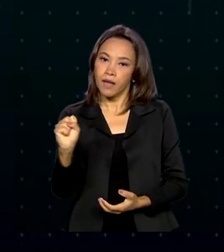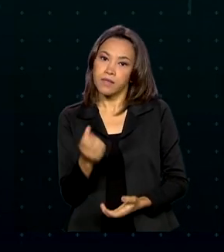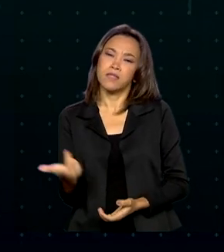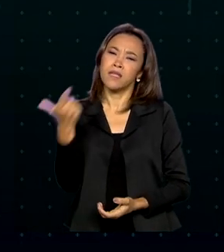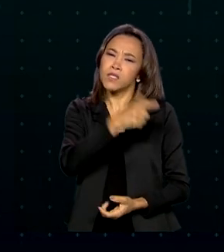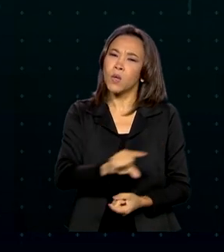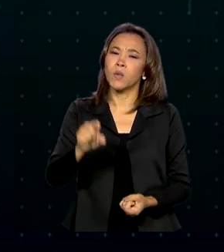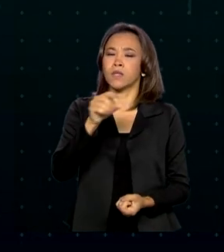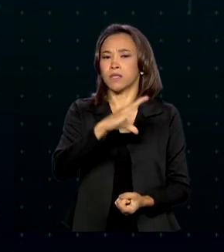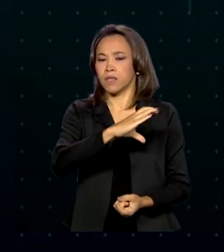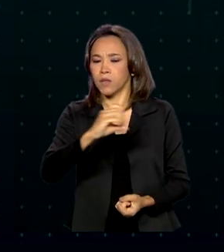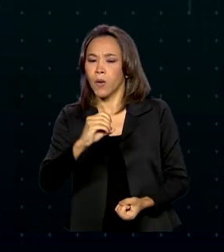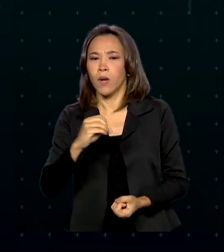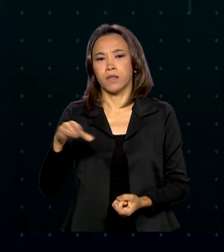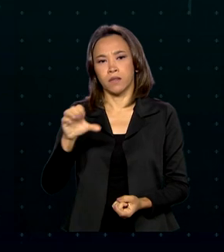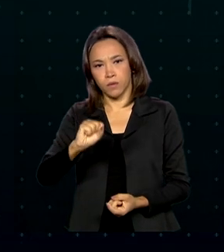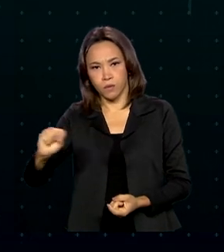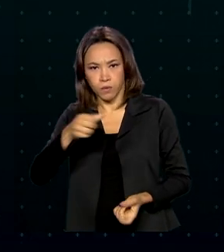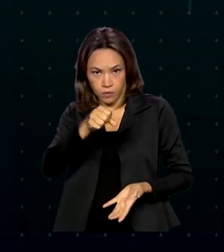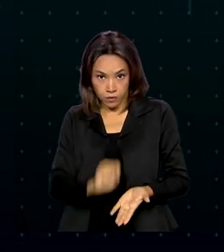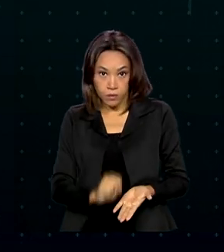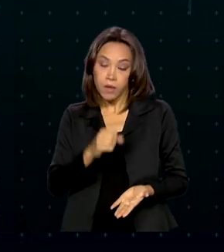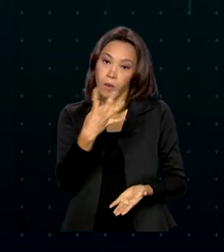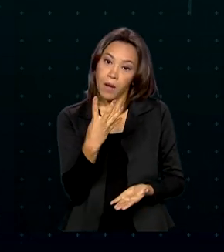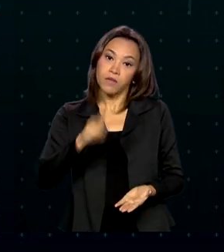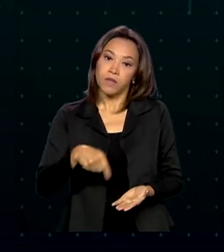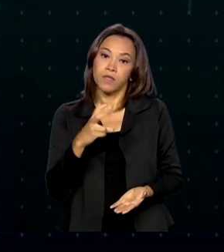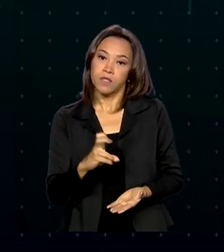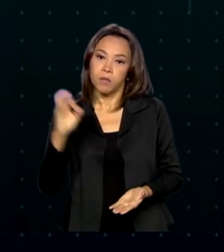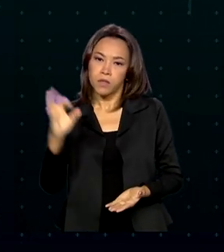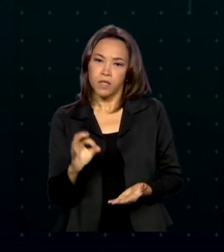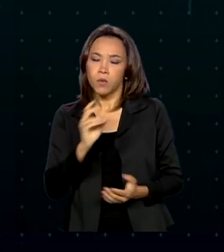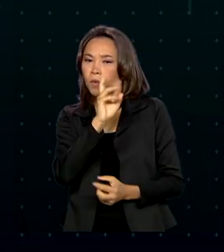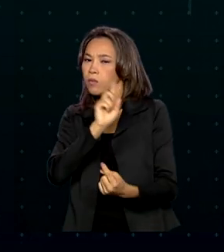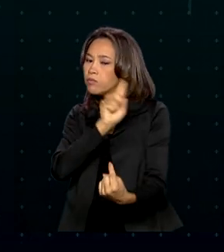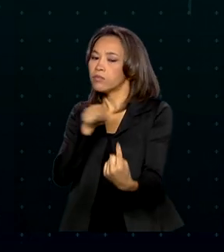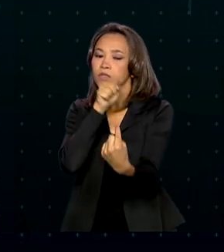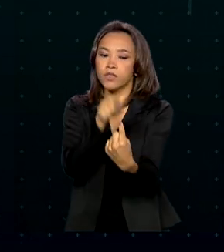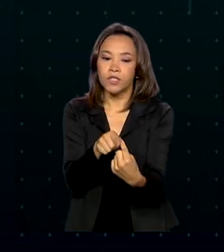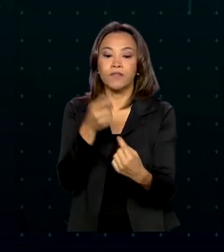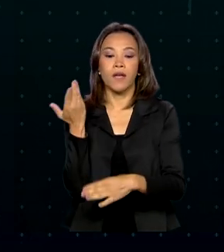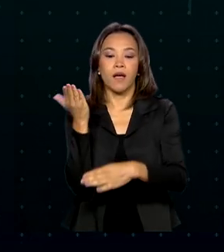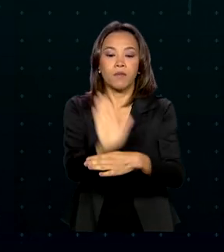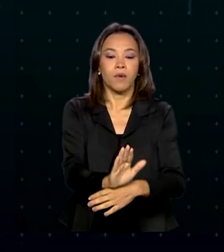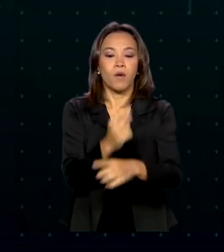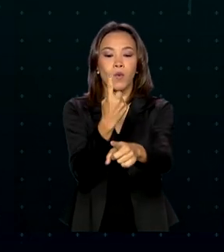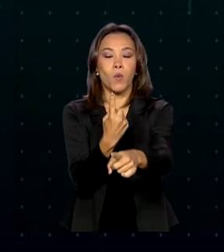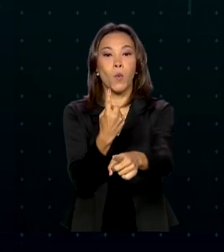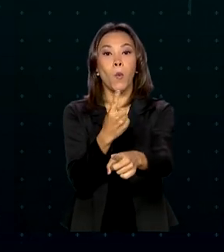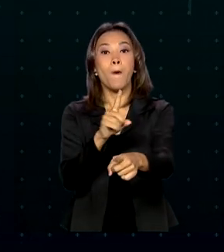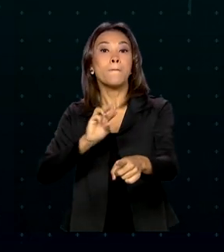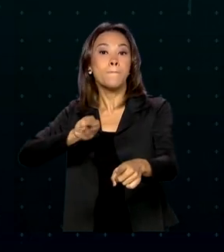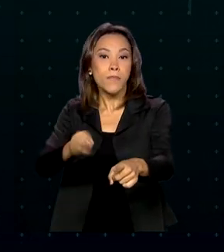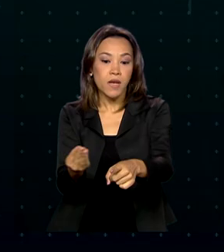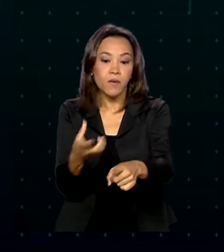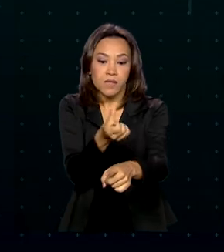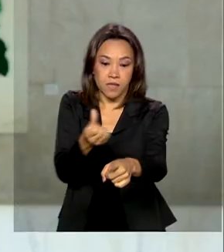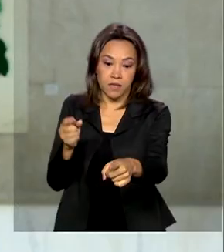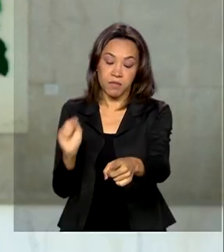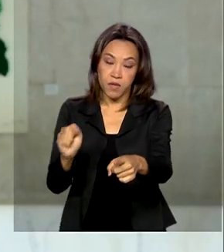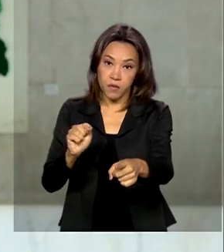a 4,5%. A meta é atender R$ milhão e 600 mil famílias até 2024.